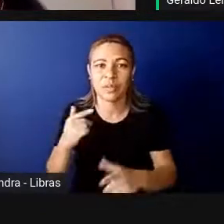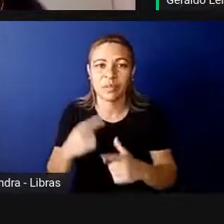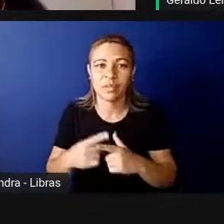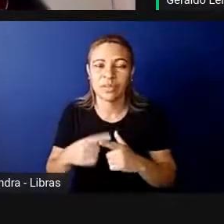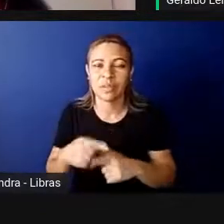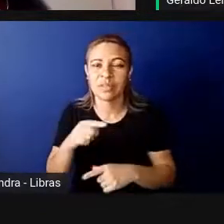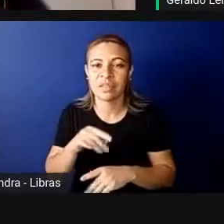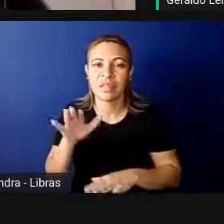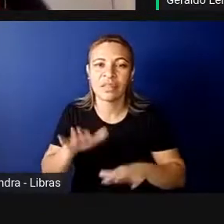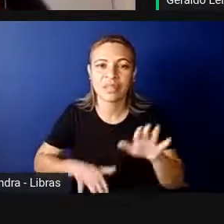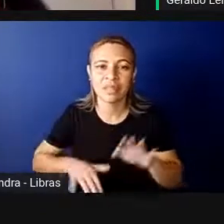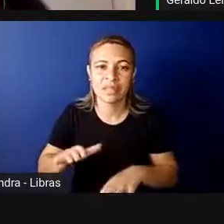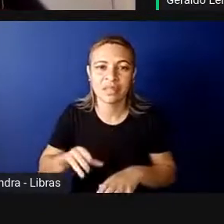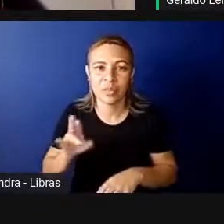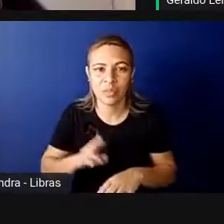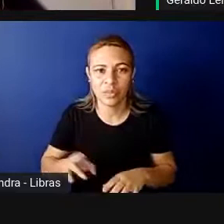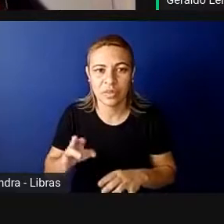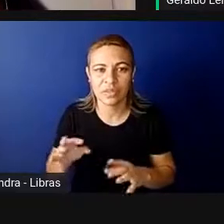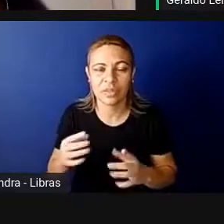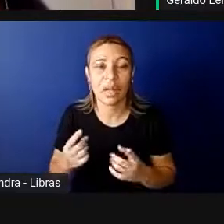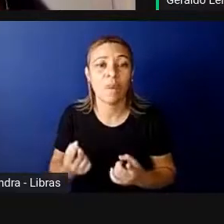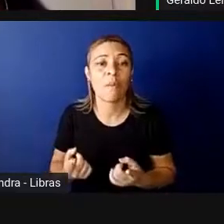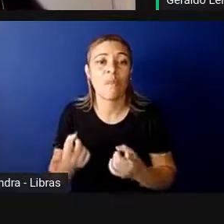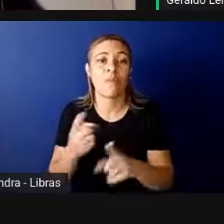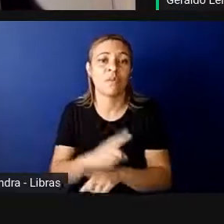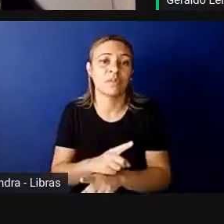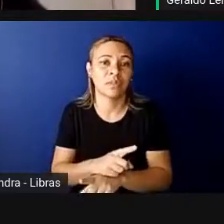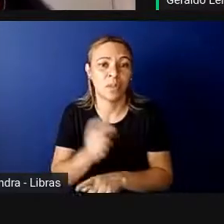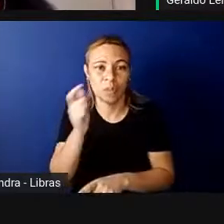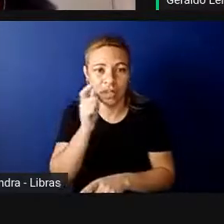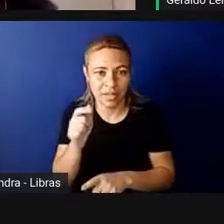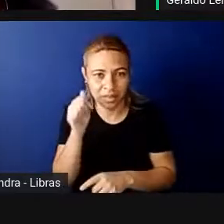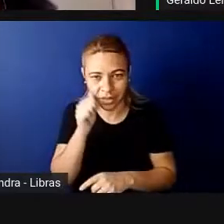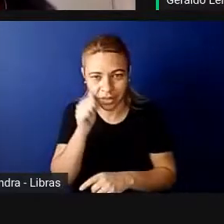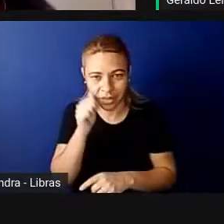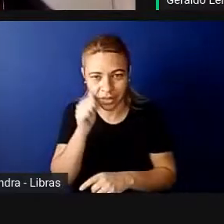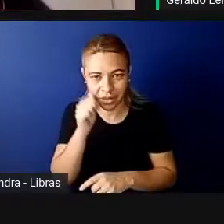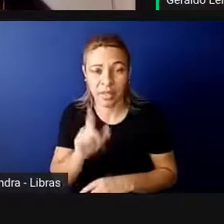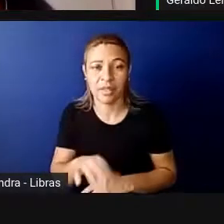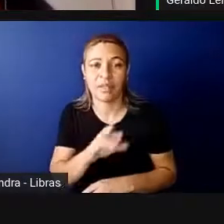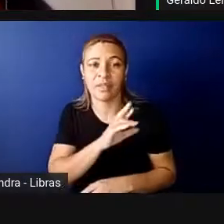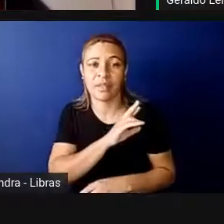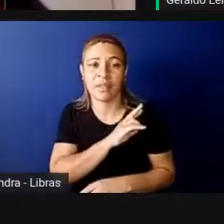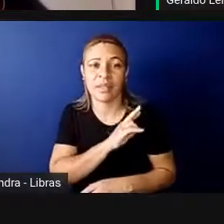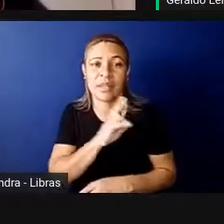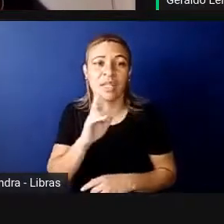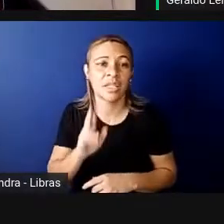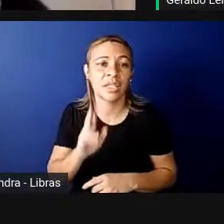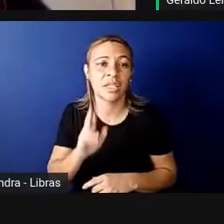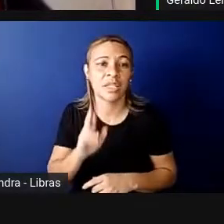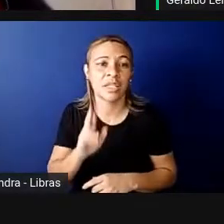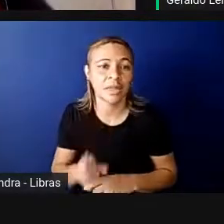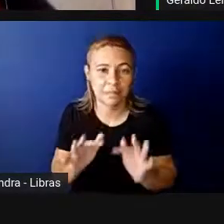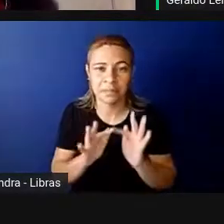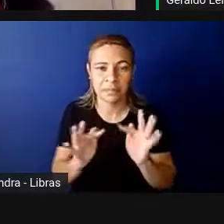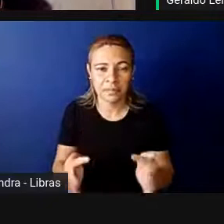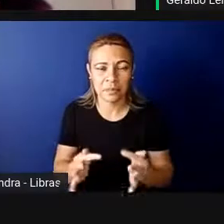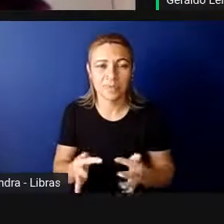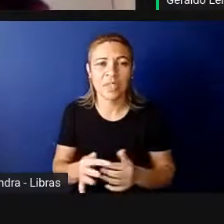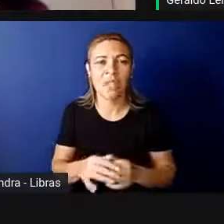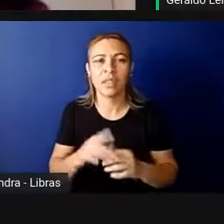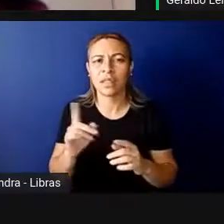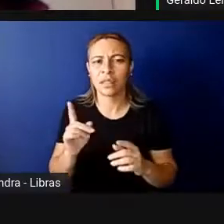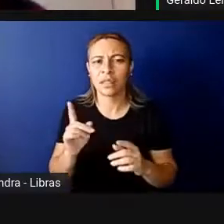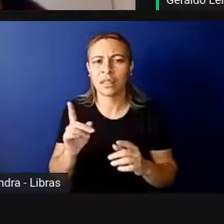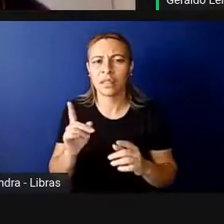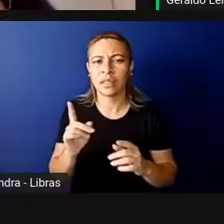de uma forma contrária aos interesses das mulheres, que é o quê? É aquela representação tokenista. E aí é dizer, não, mas eu já tenho